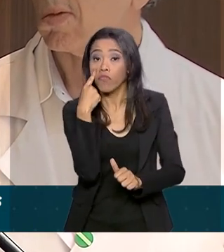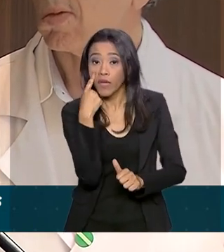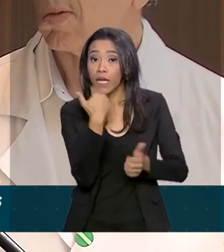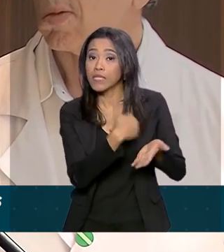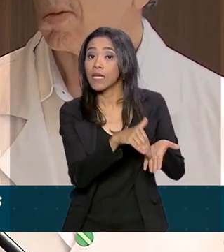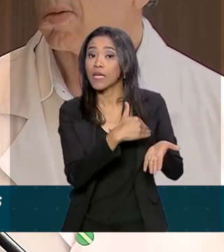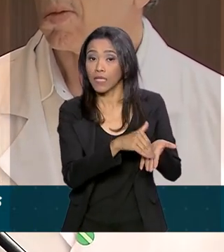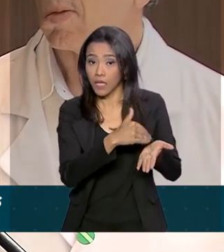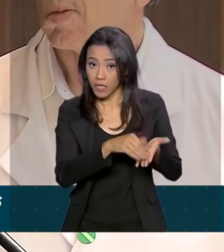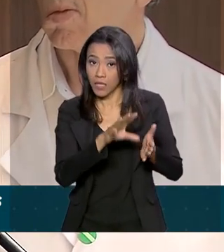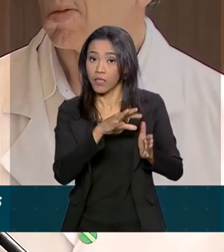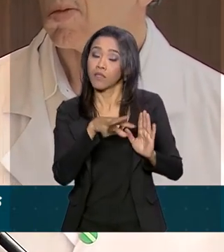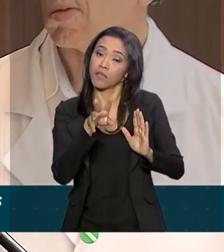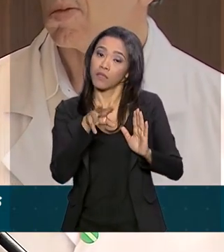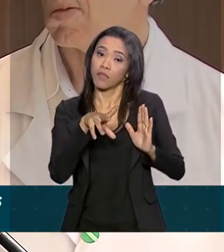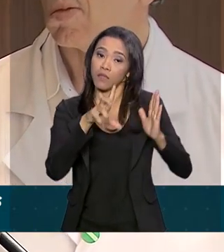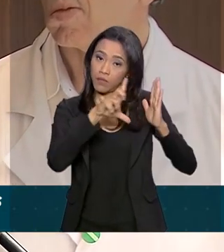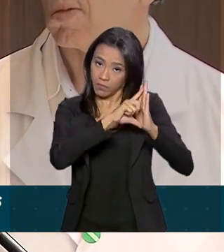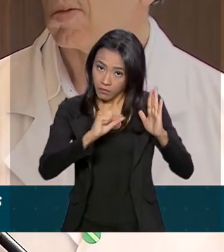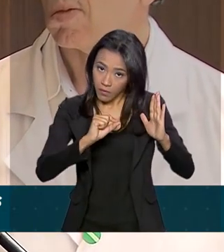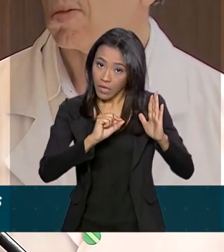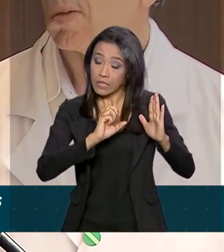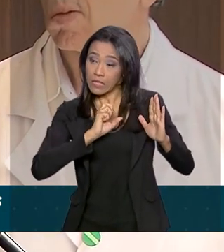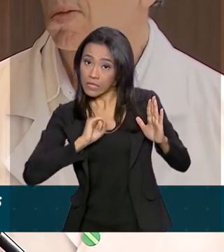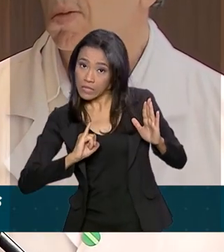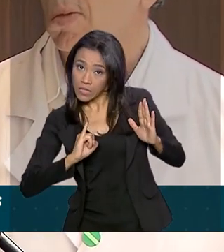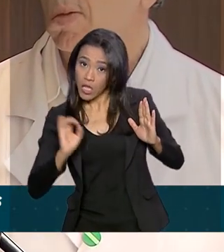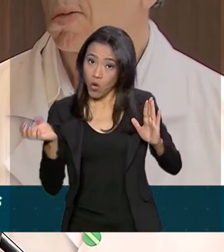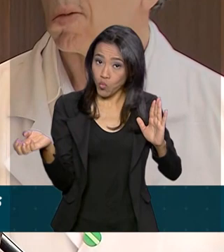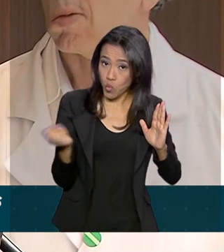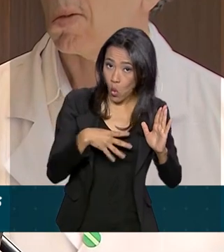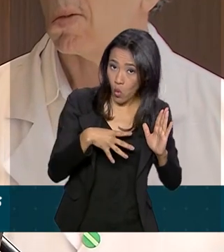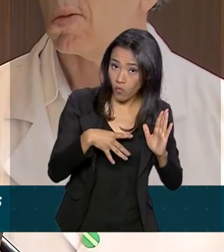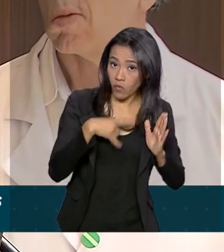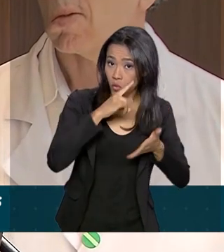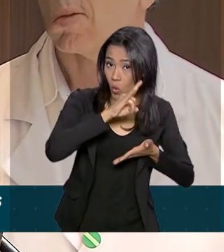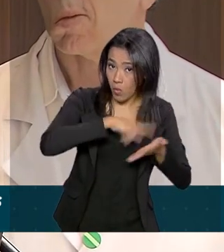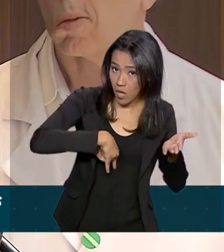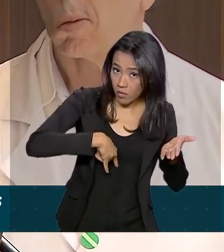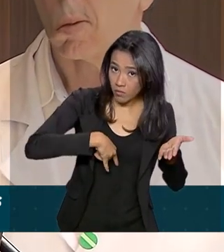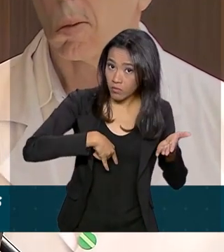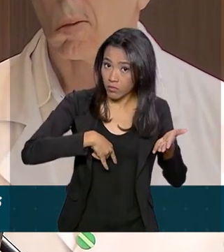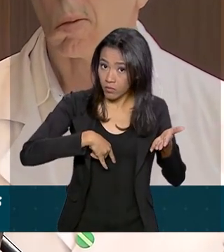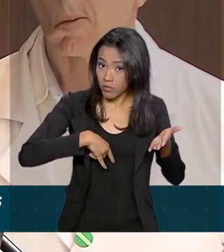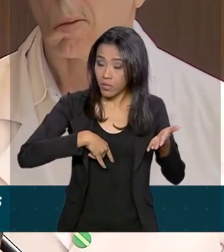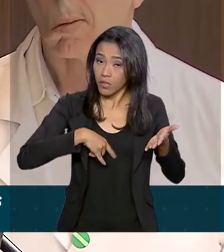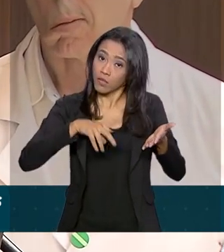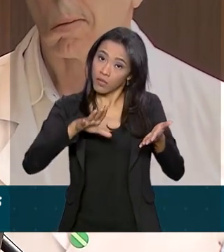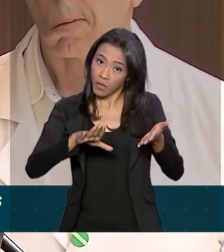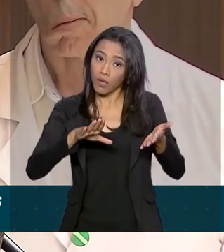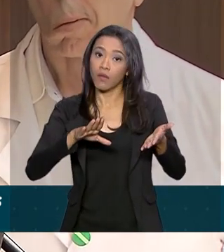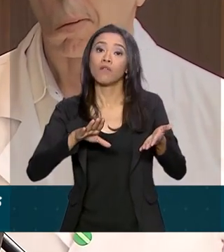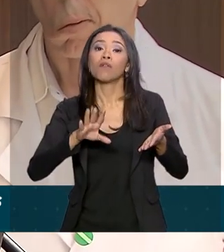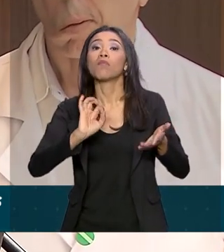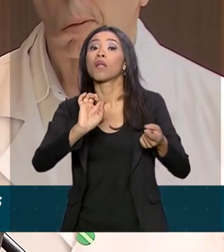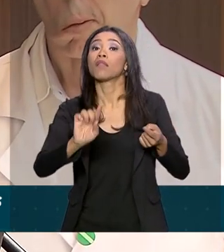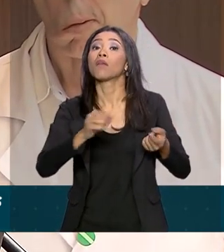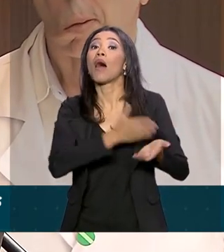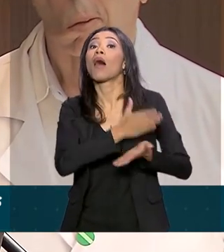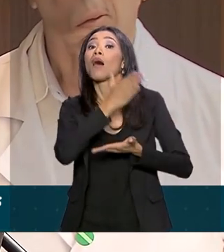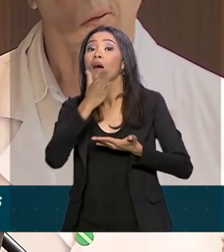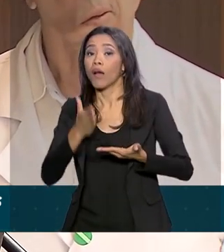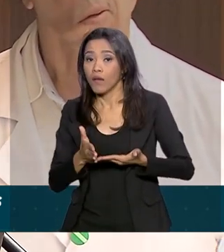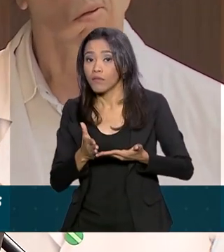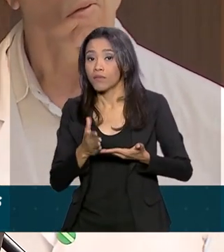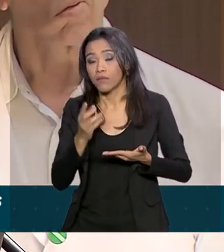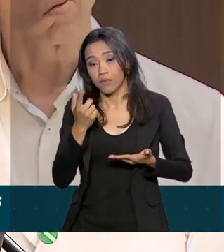Jurídicos da presidência e retomo para você. Ou seja, se é necessário um novo documento que venha a dar uma eventual postergação, não é isso?